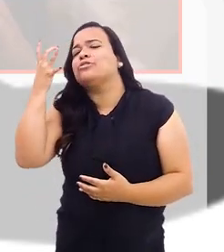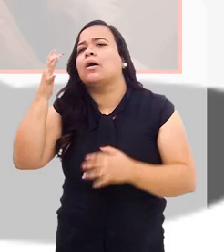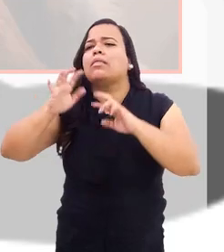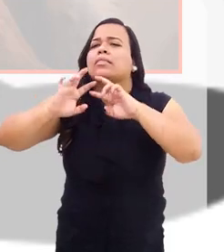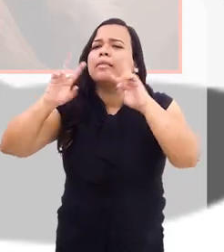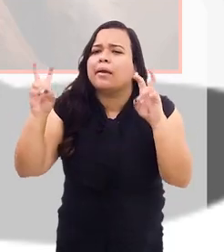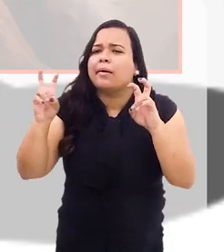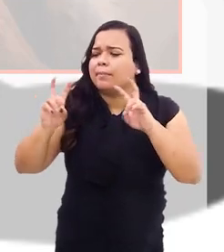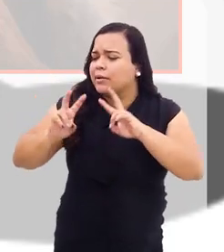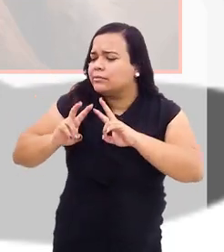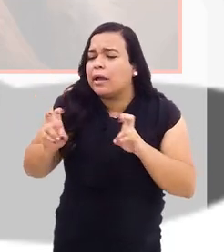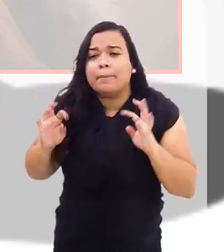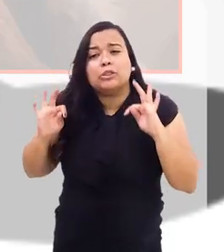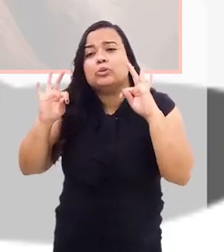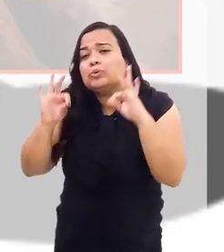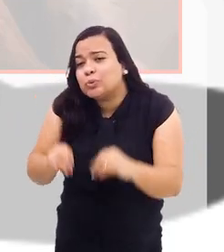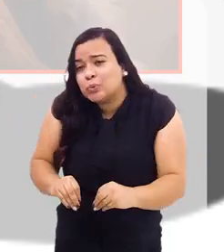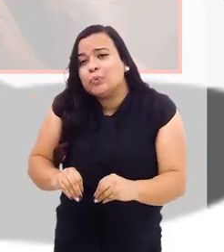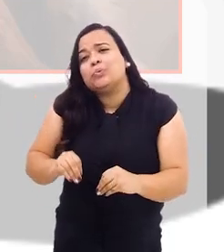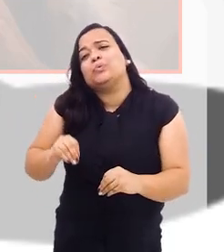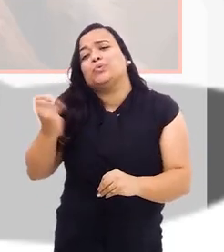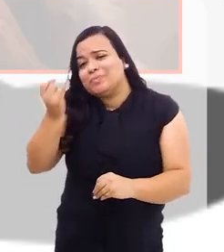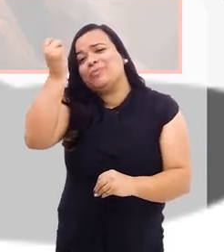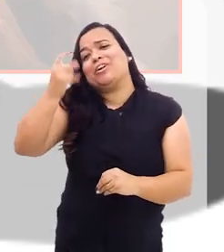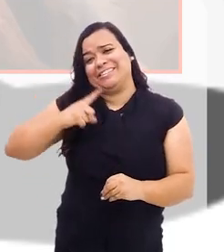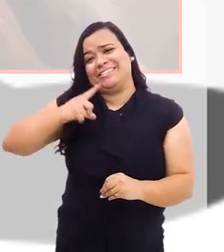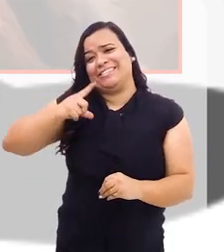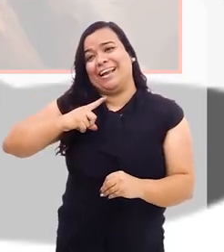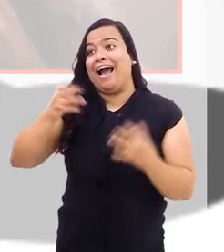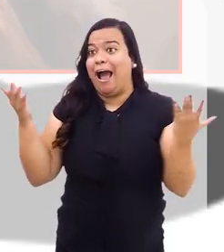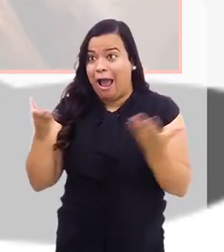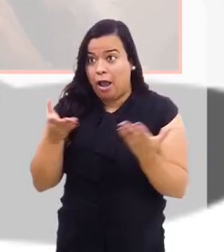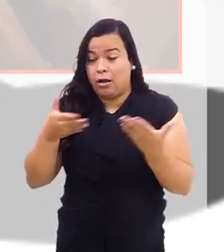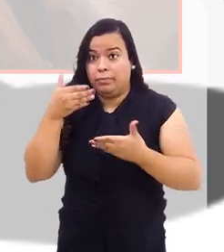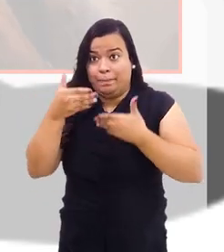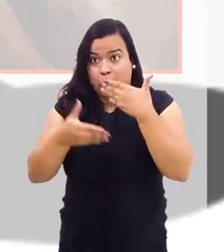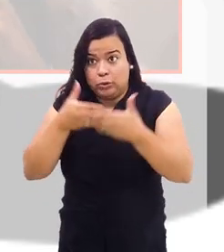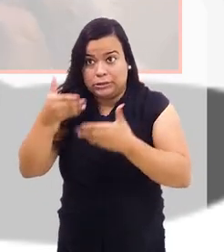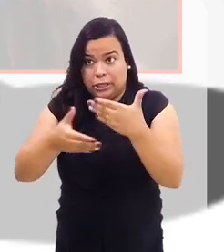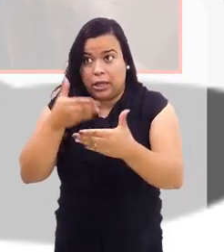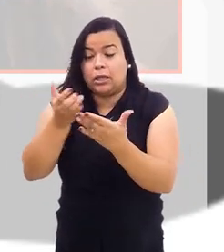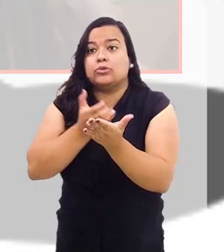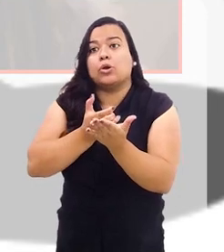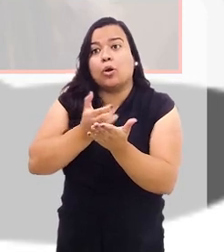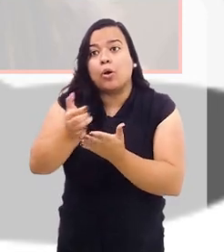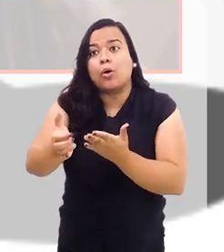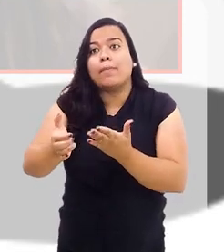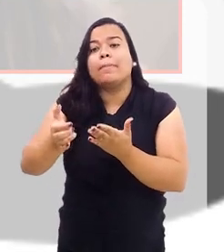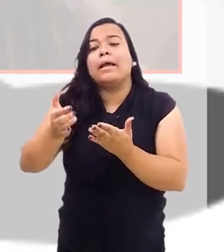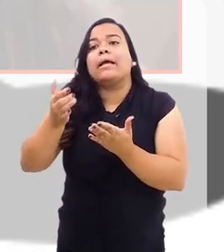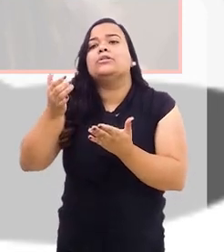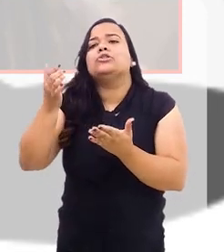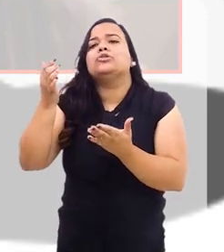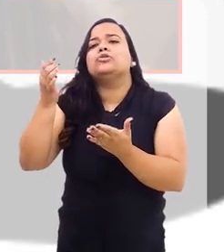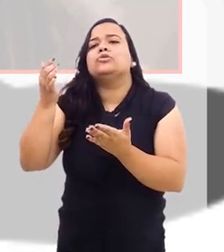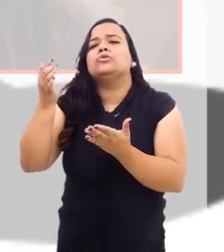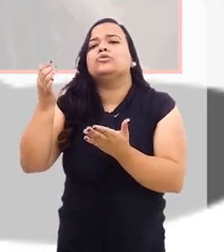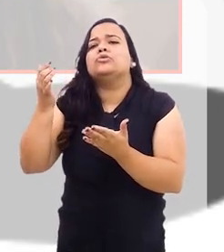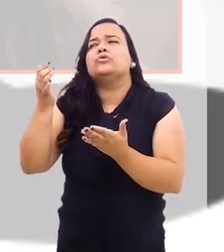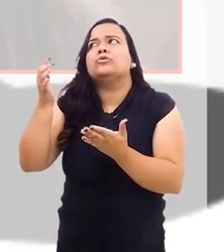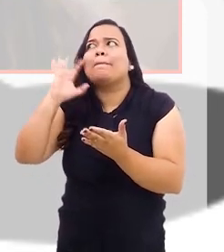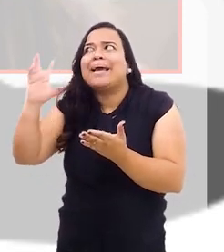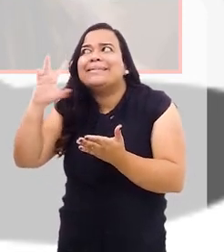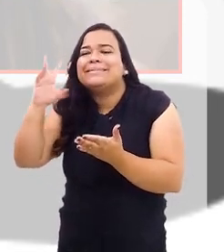todos os temas são interessantes, eu agora estou no processo de começar a falar, começar a